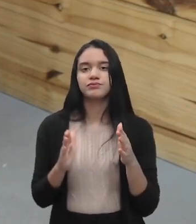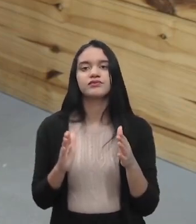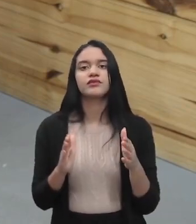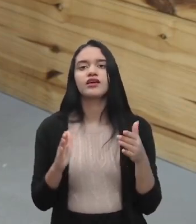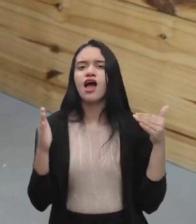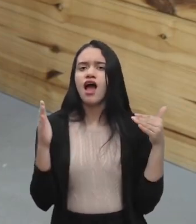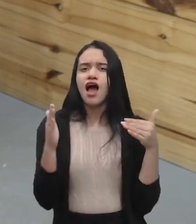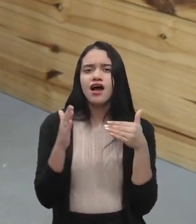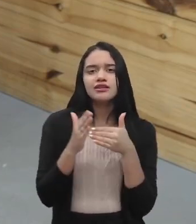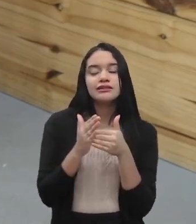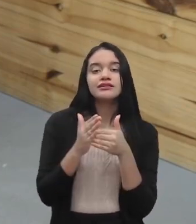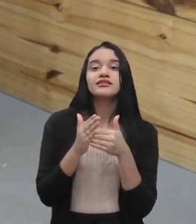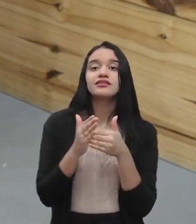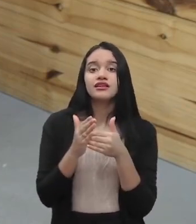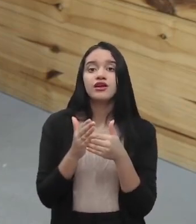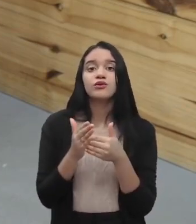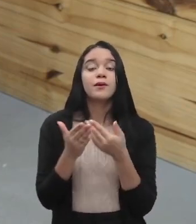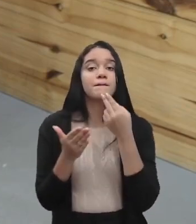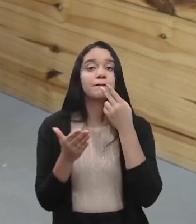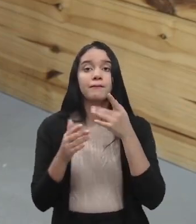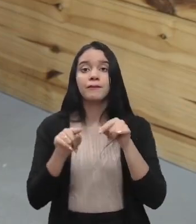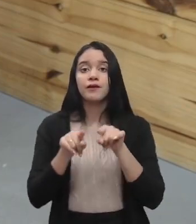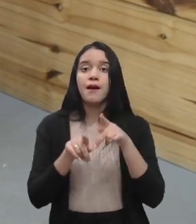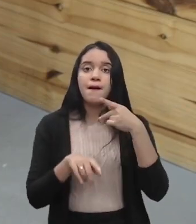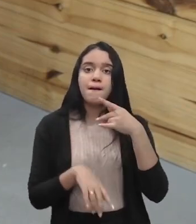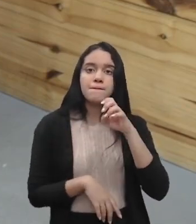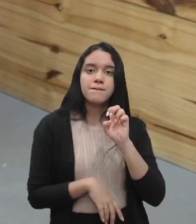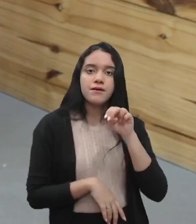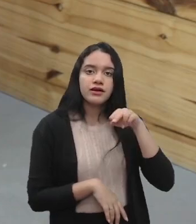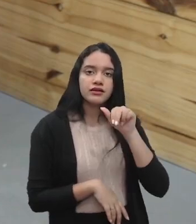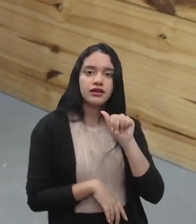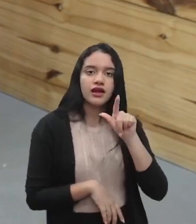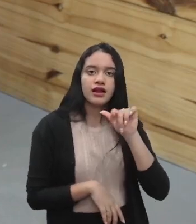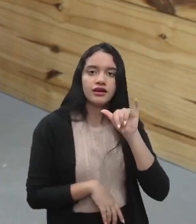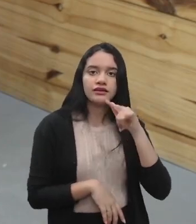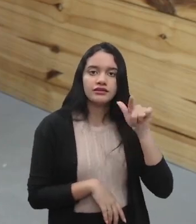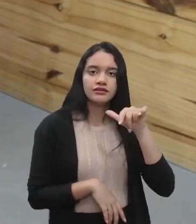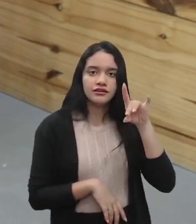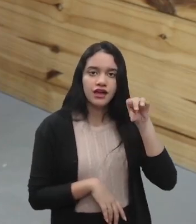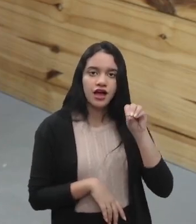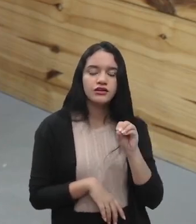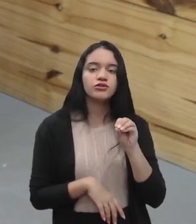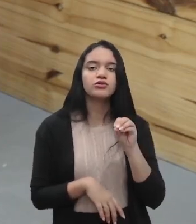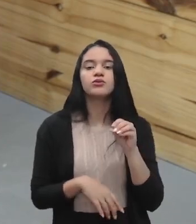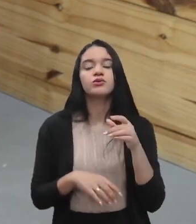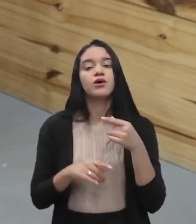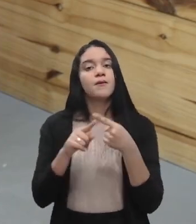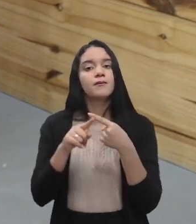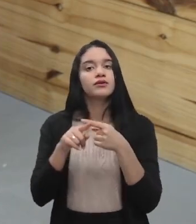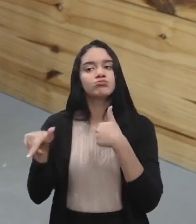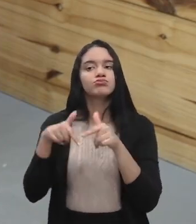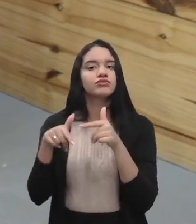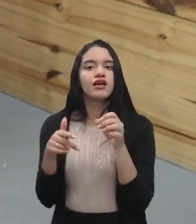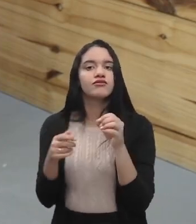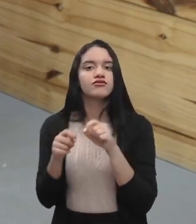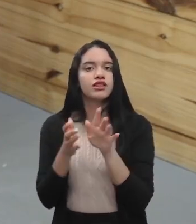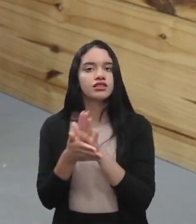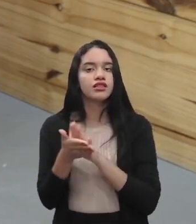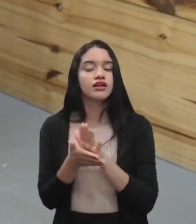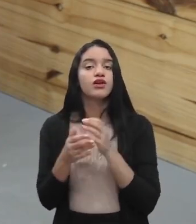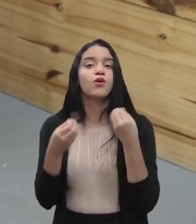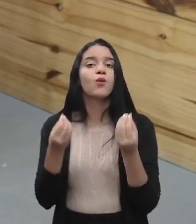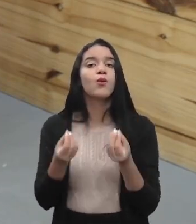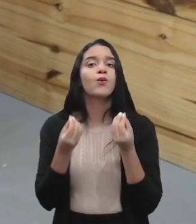até penalizadas, né? Porque não fez a sua parte. E como a gente vai cobrar que fez a nossa